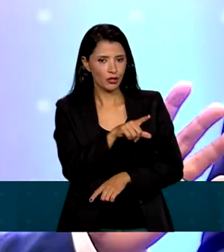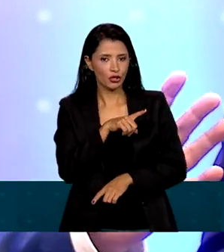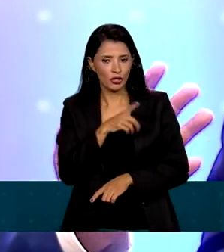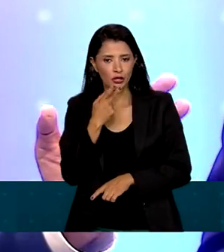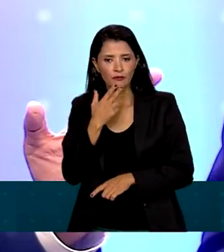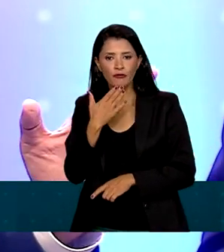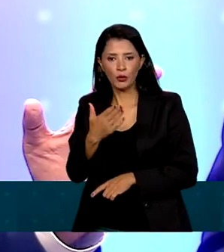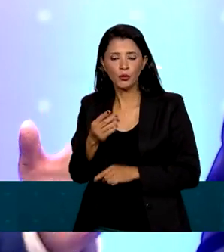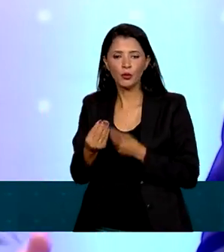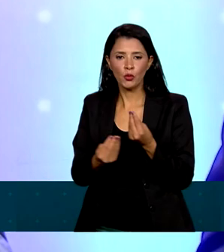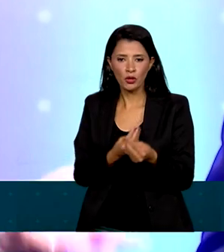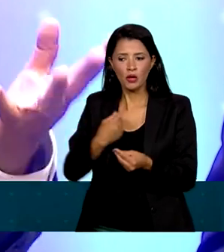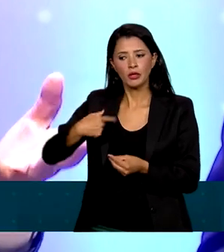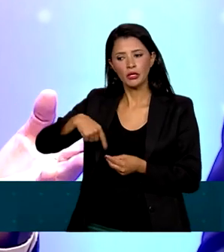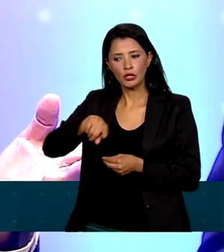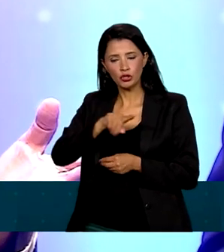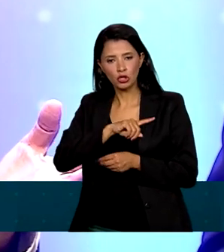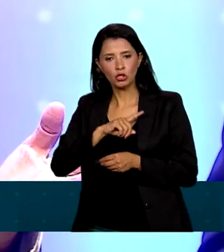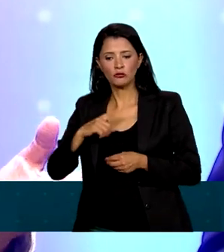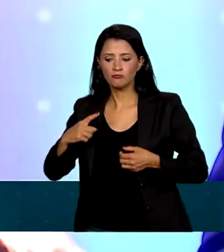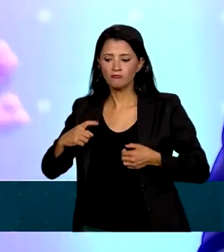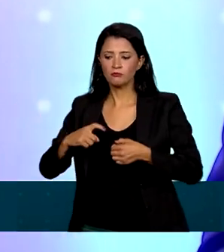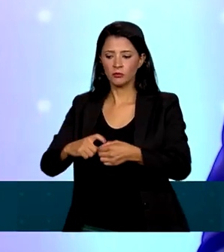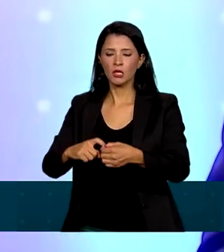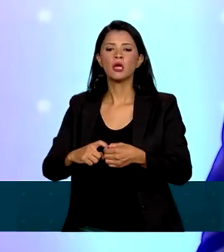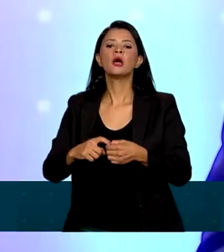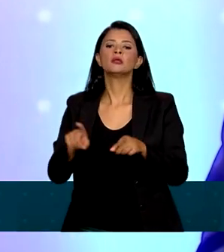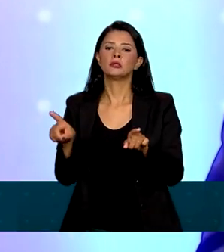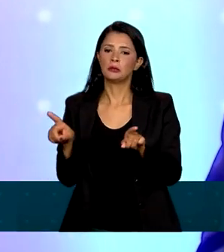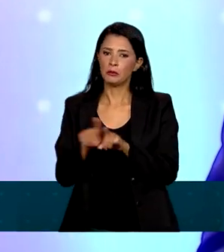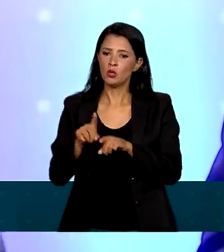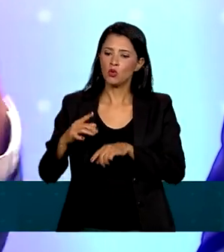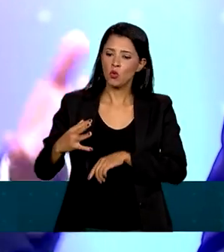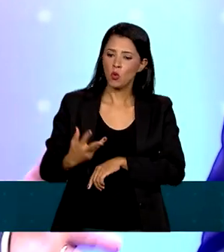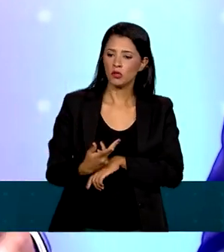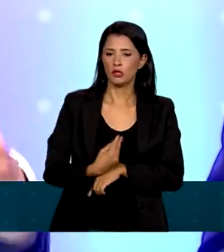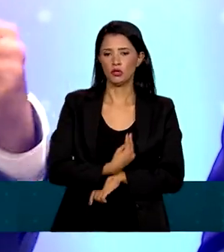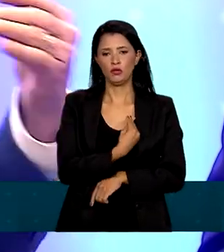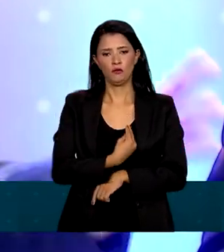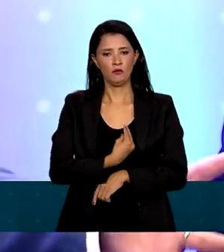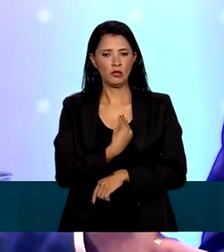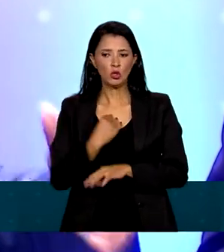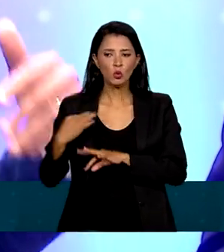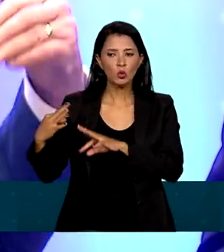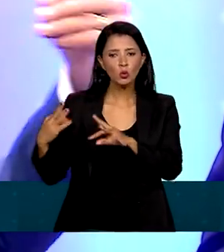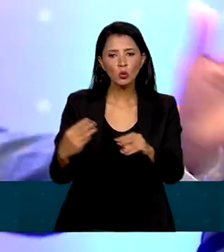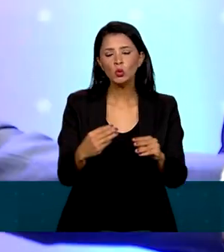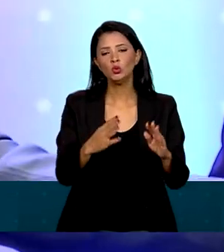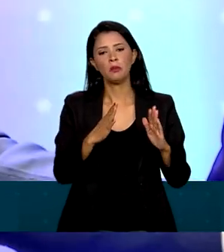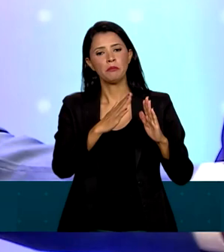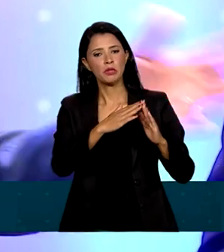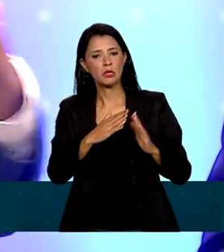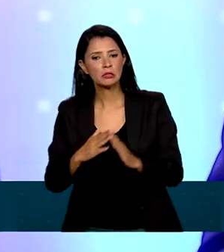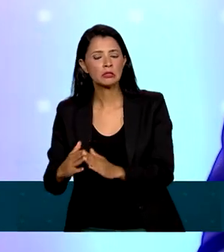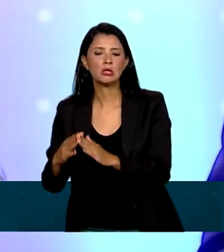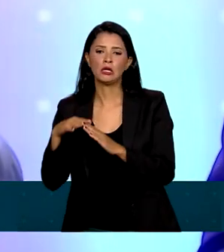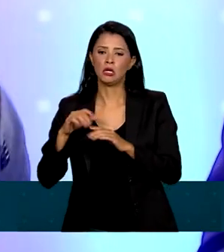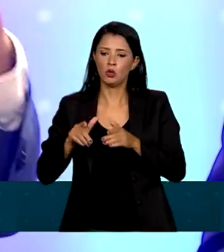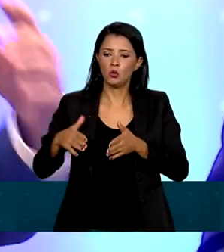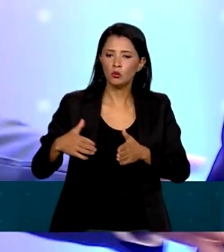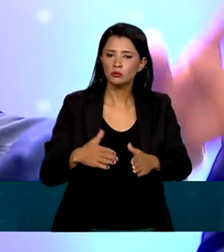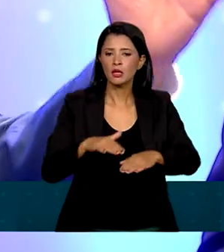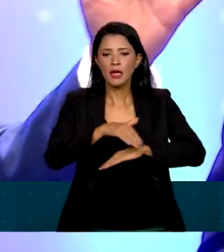integrado com aquilo que traz qualidade de vida, aqui, infraestrutura, habitação, calçamento,